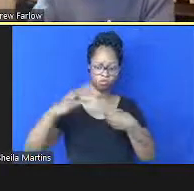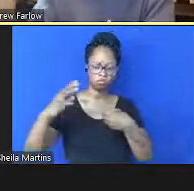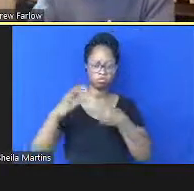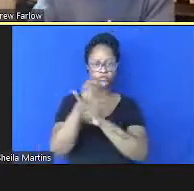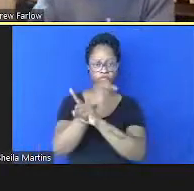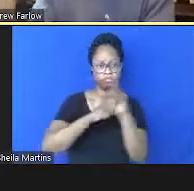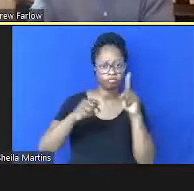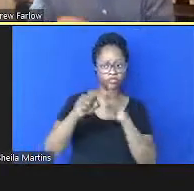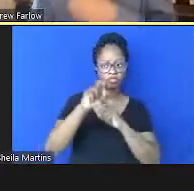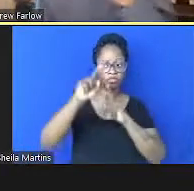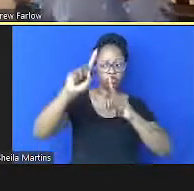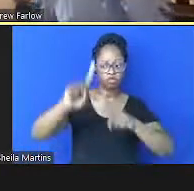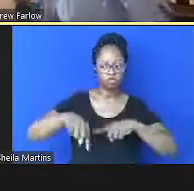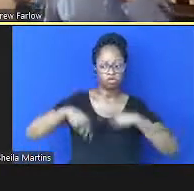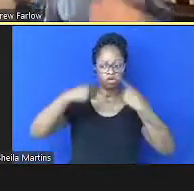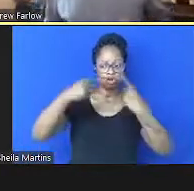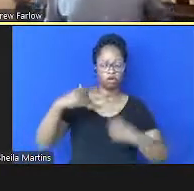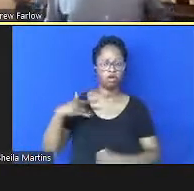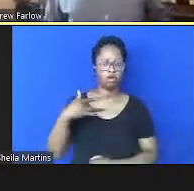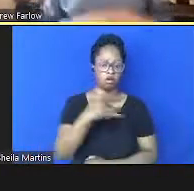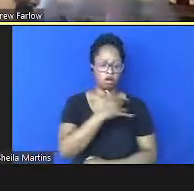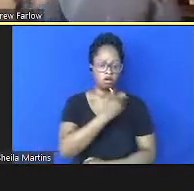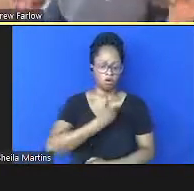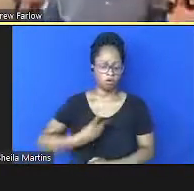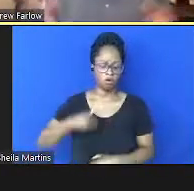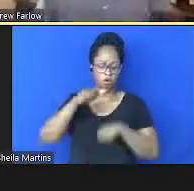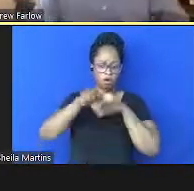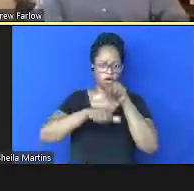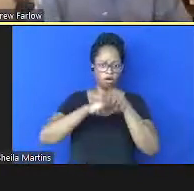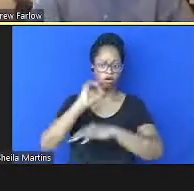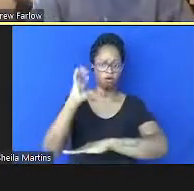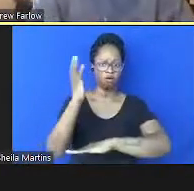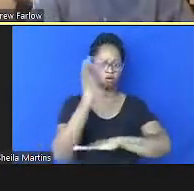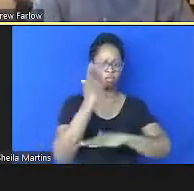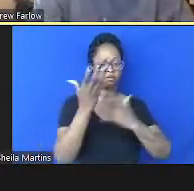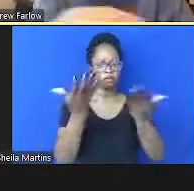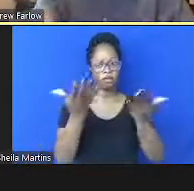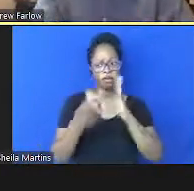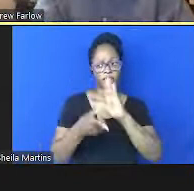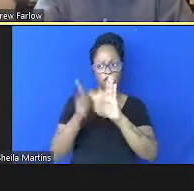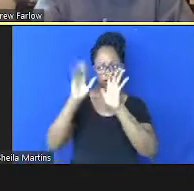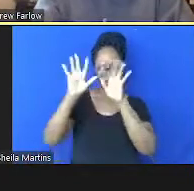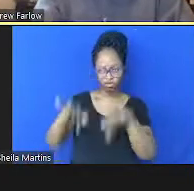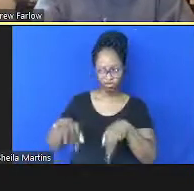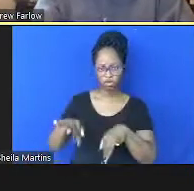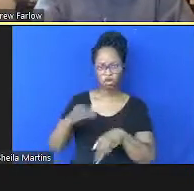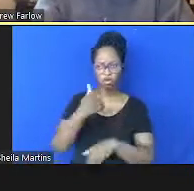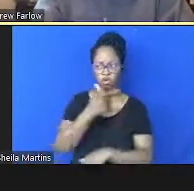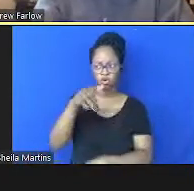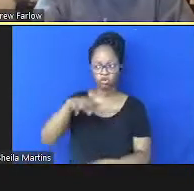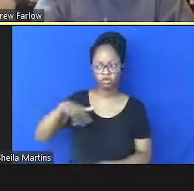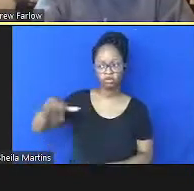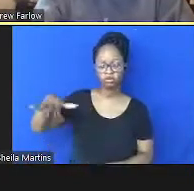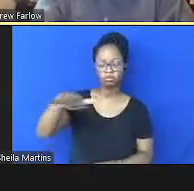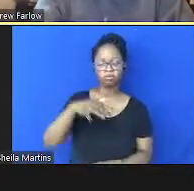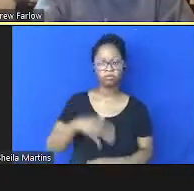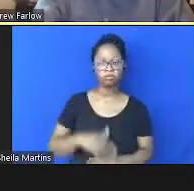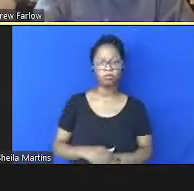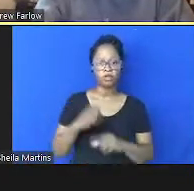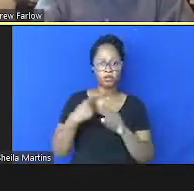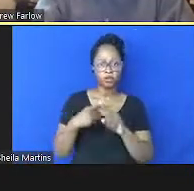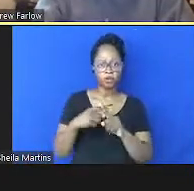desafios de saúde pública e as mudanças ambientais então antes de eu terminar uma outra área porque eu estou